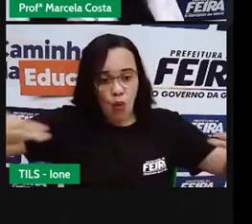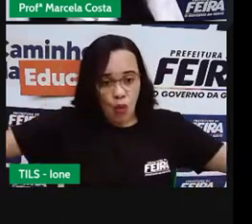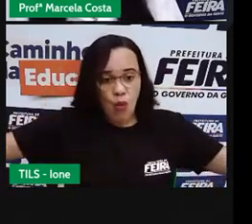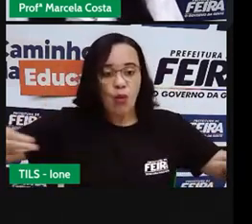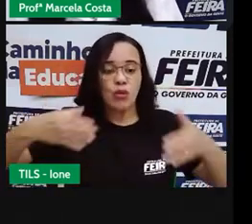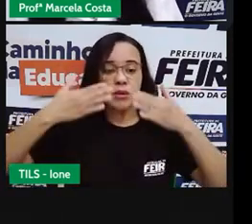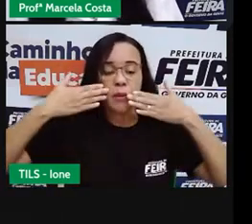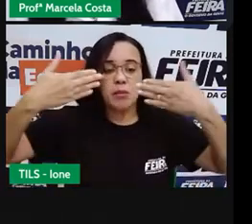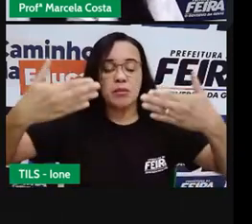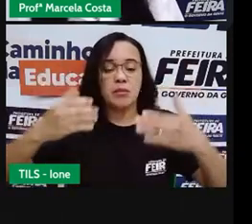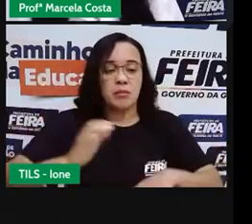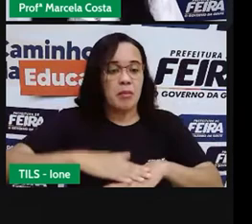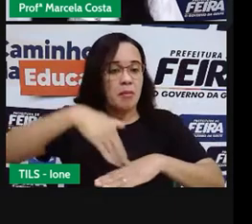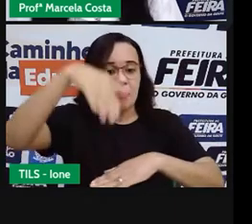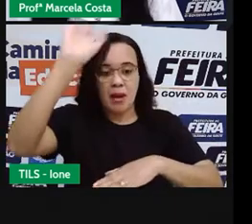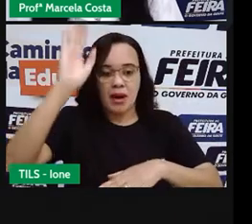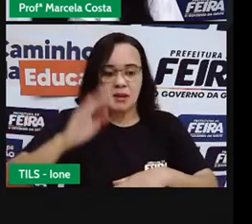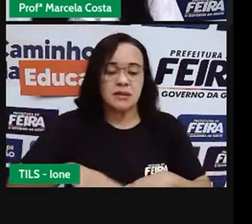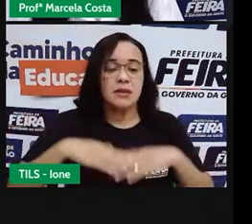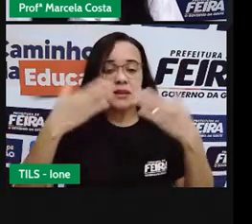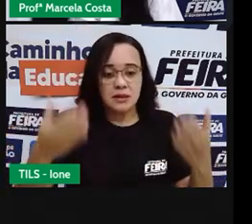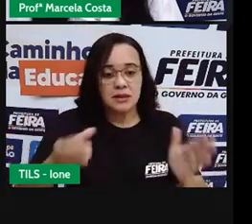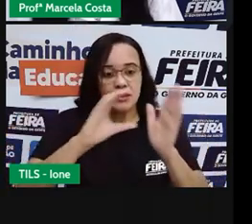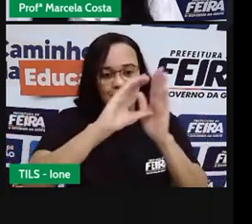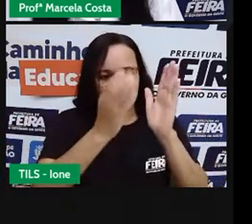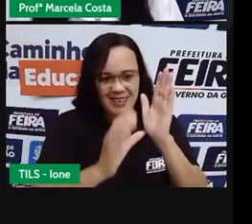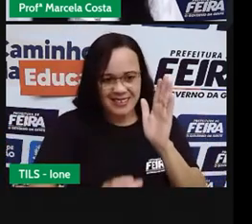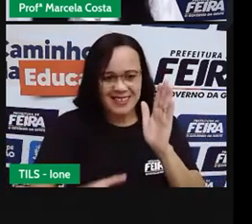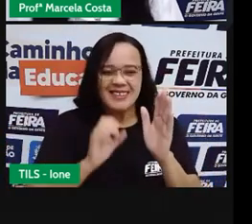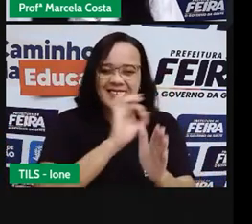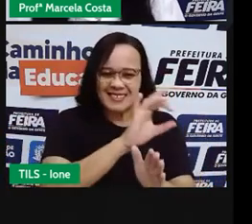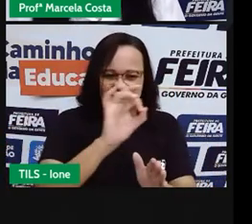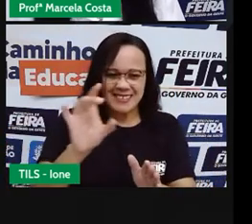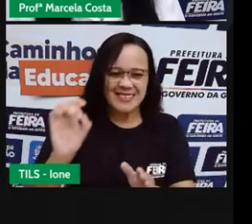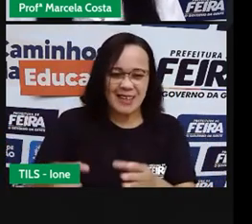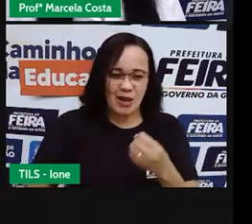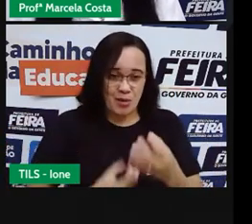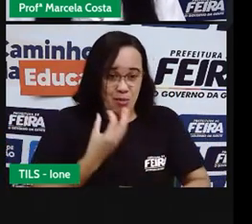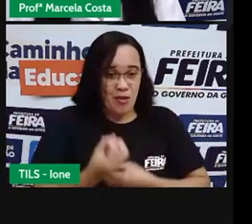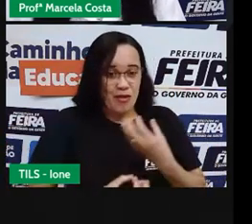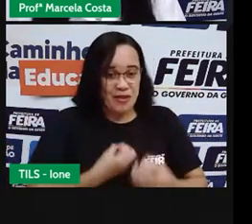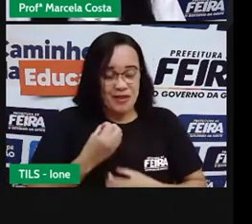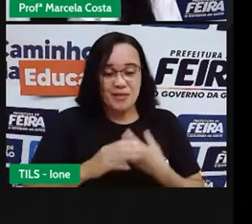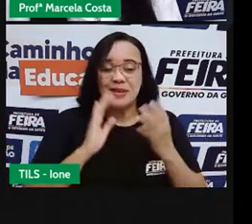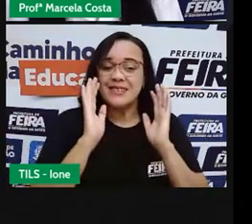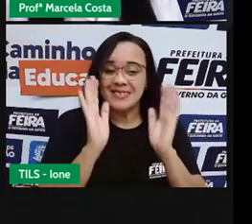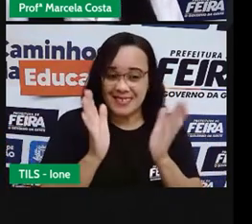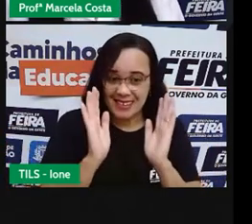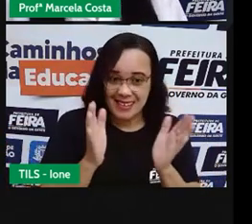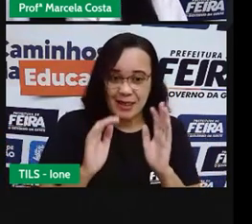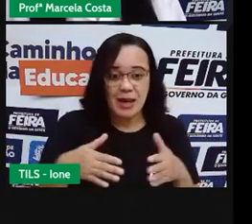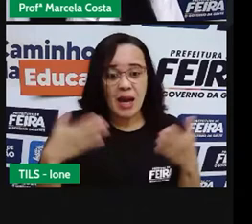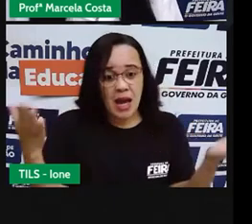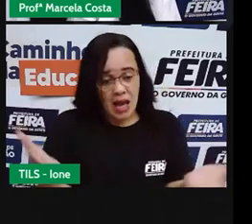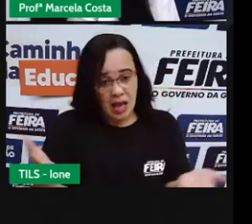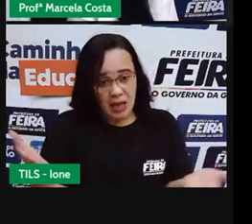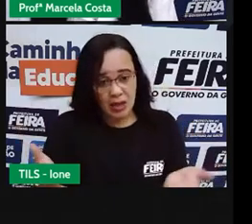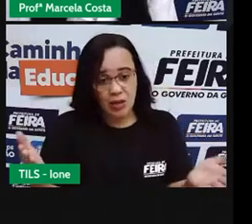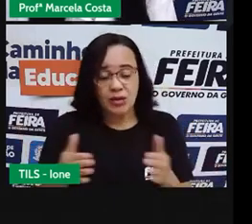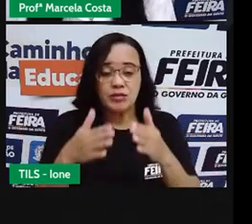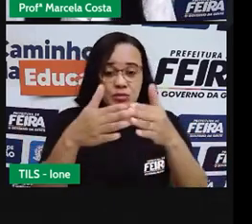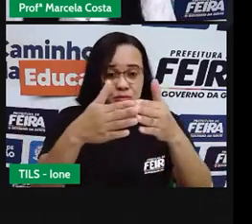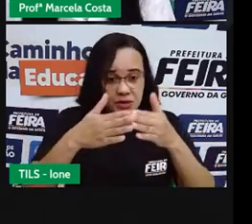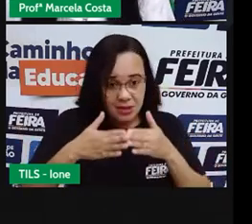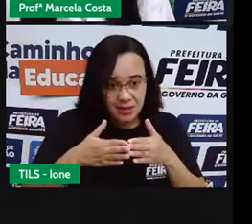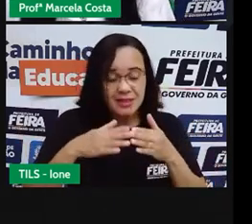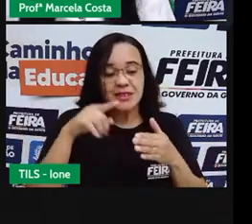Então essas foram As características Que a gente Viu aqui Eu vou pedir Agora Para Que você